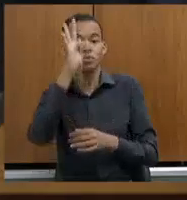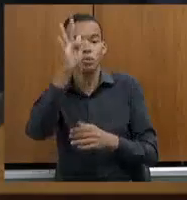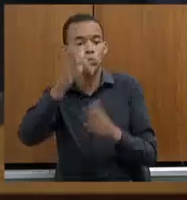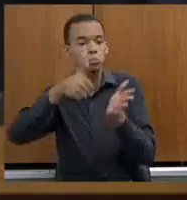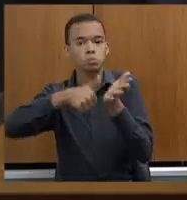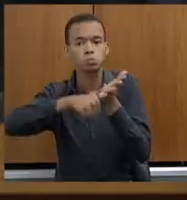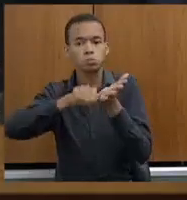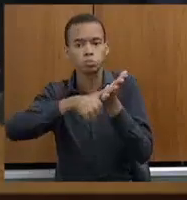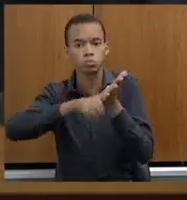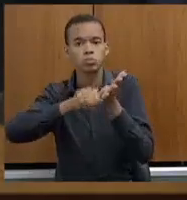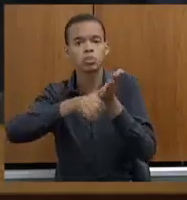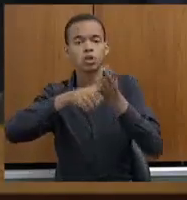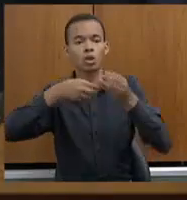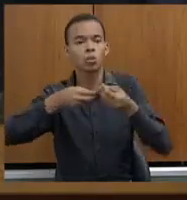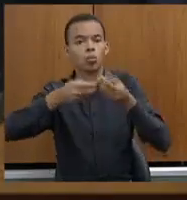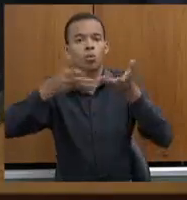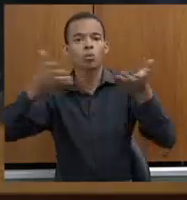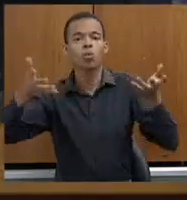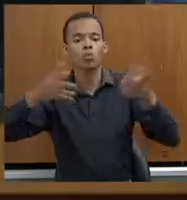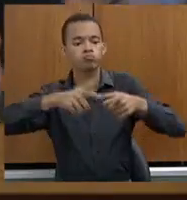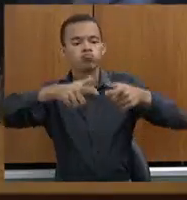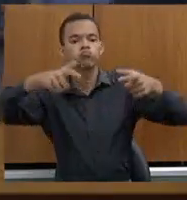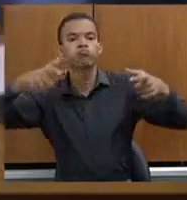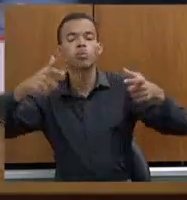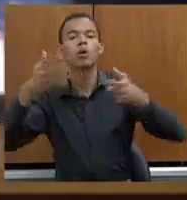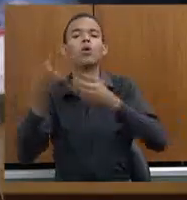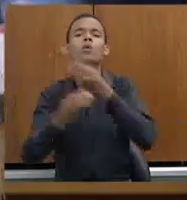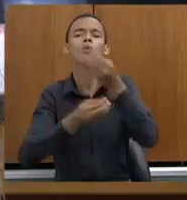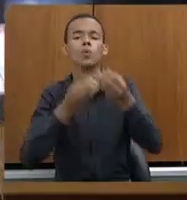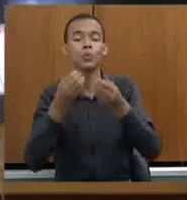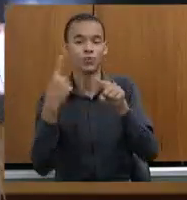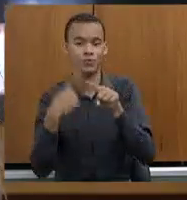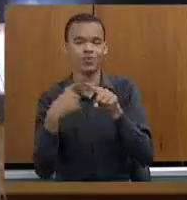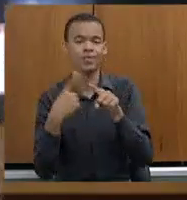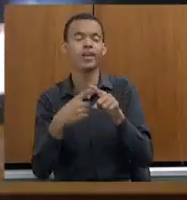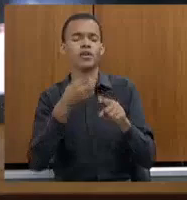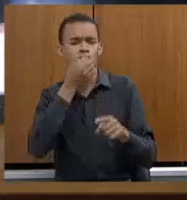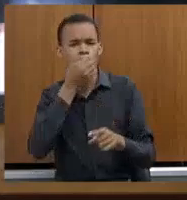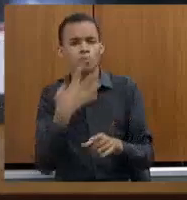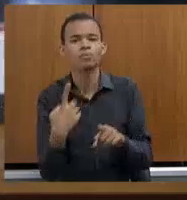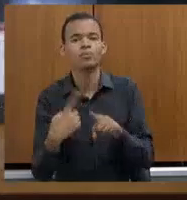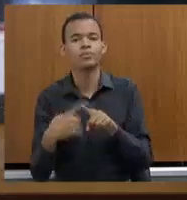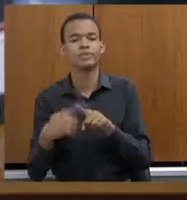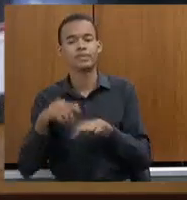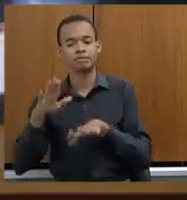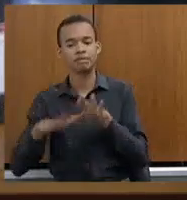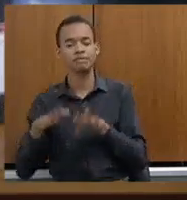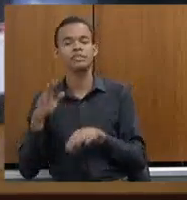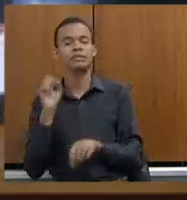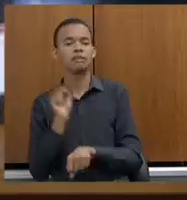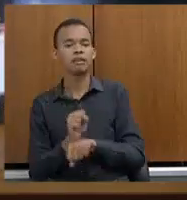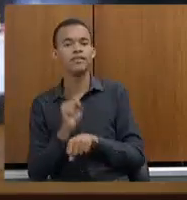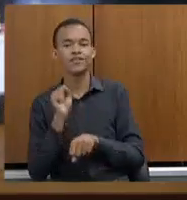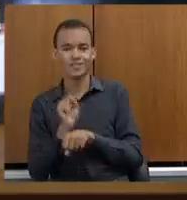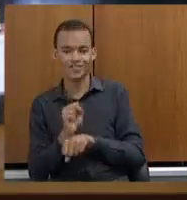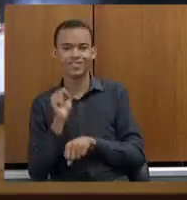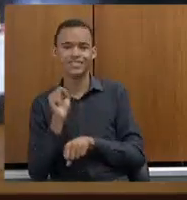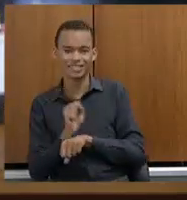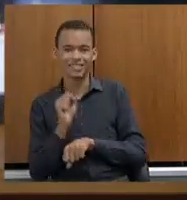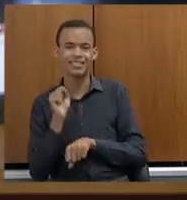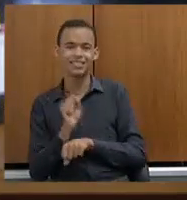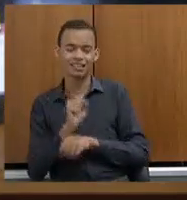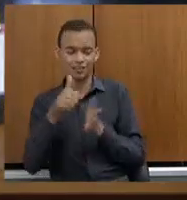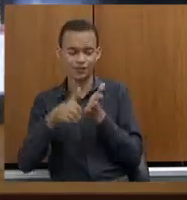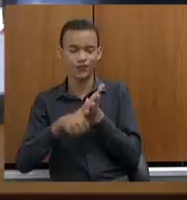uma diferença muito grande, viu, presidente? A gente ficar esperando uma identidade, boa vontade do profissional, que não são muitos.